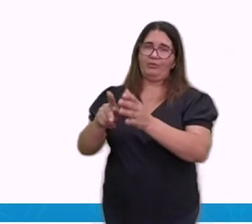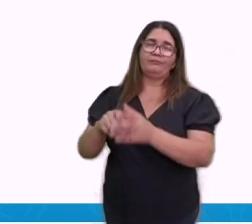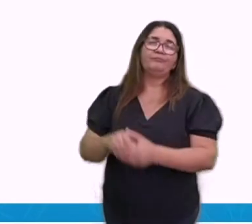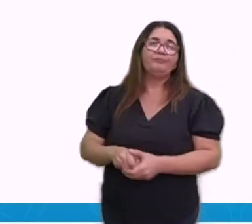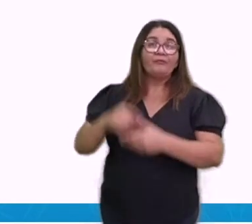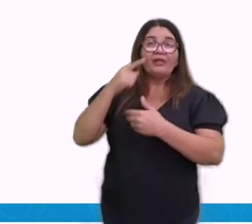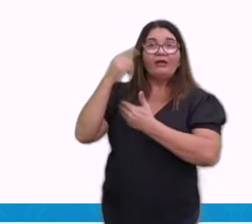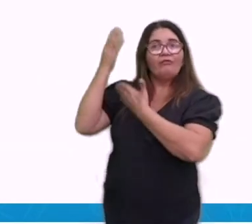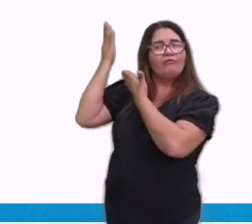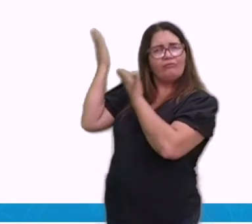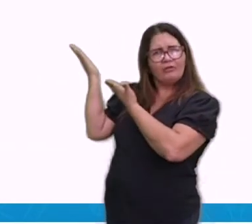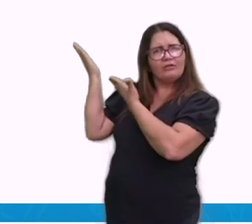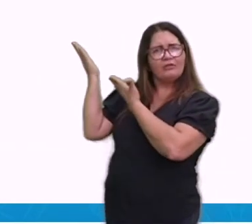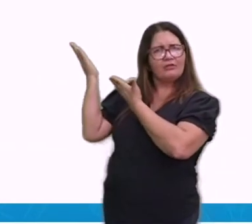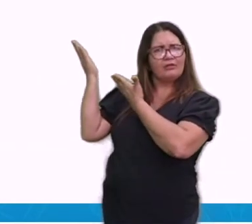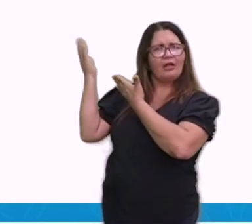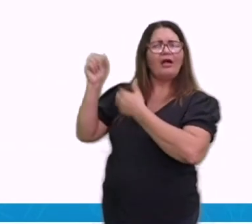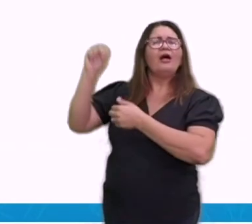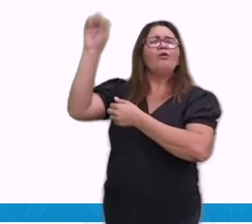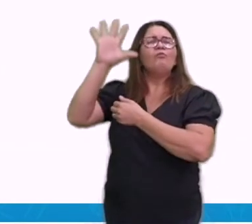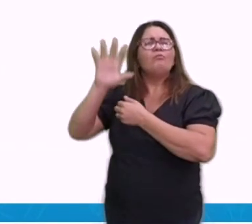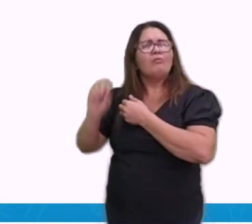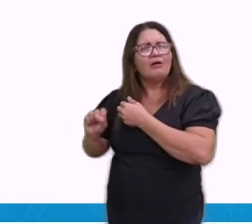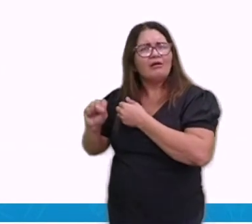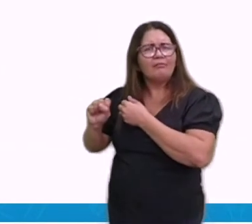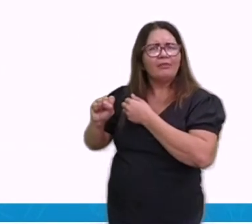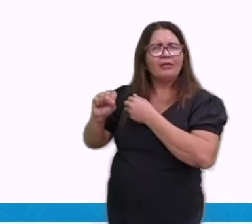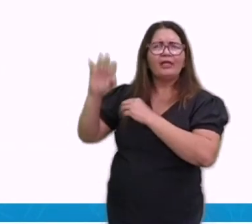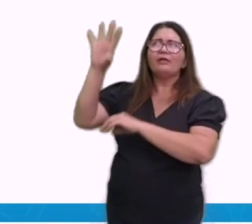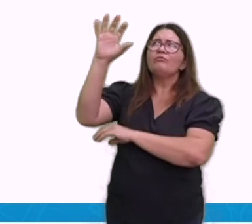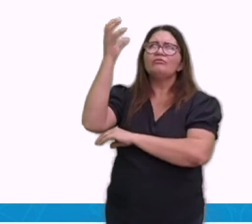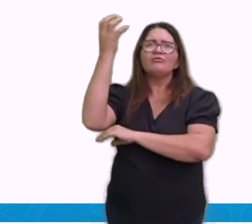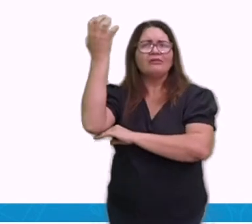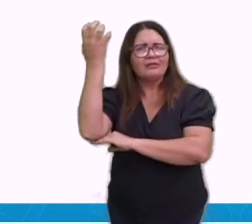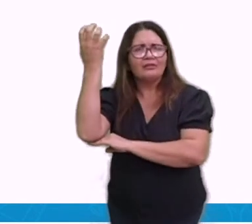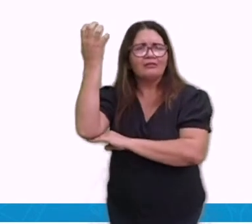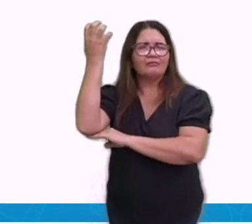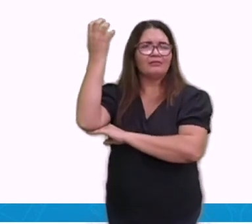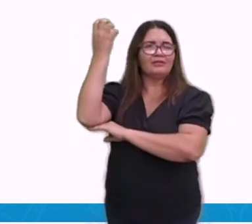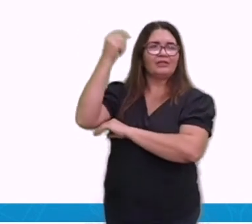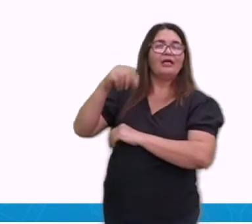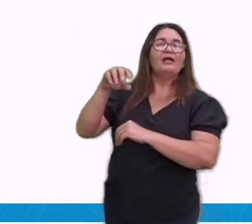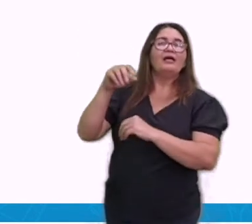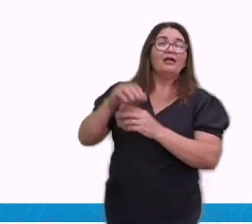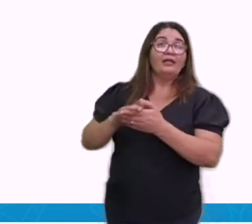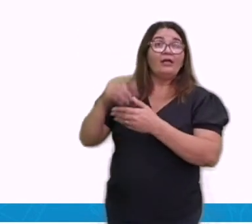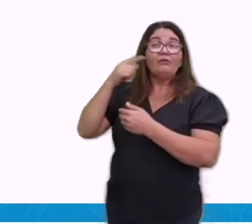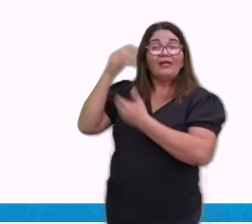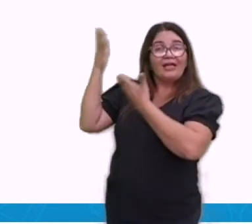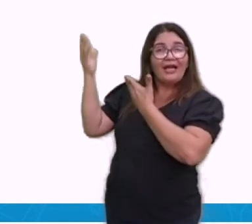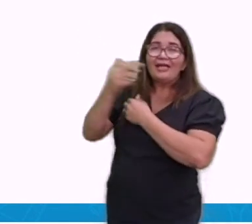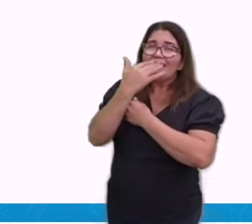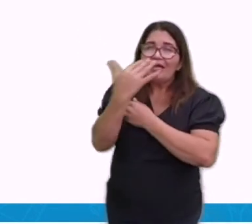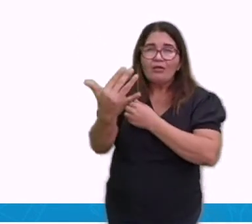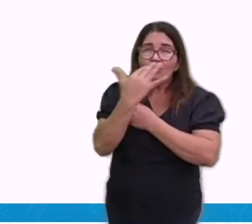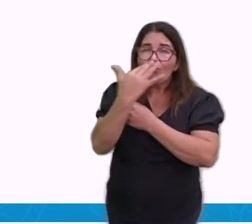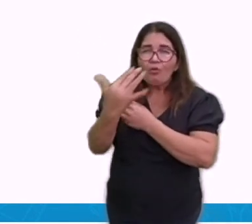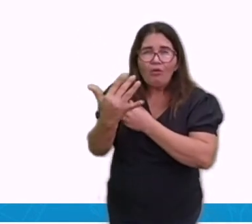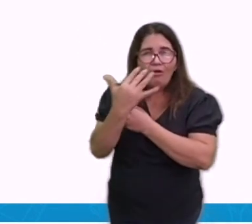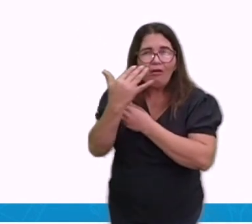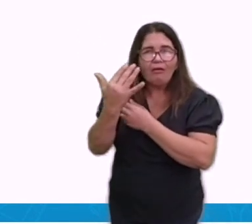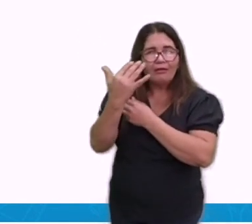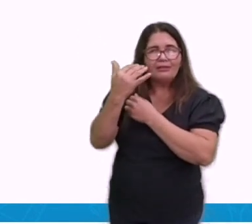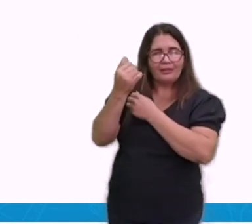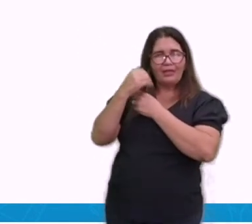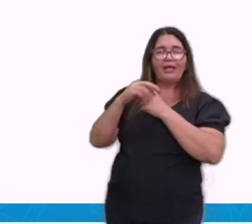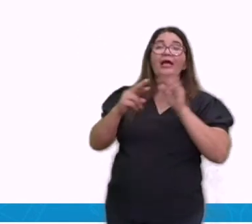aí, olha, olha o mapa dos climas. Então, a gente tem, olha, cada parte, cada cor, ela